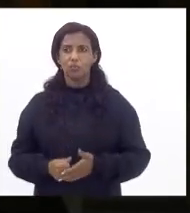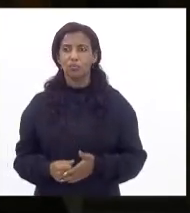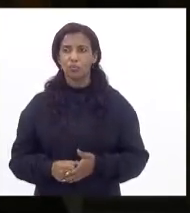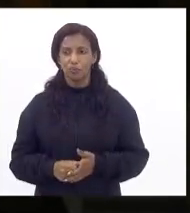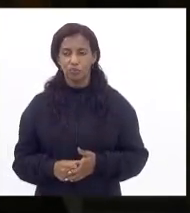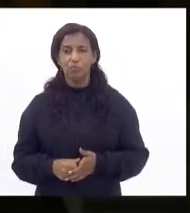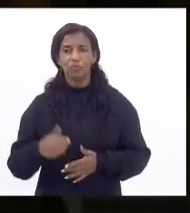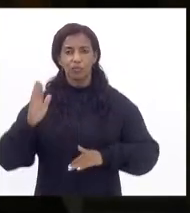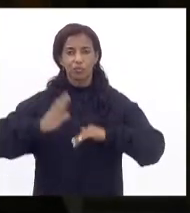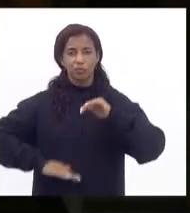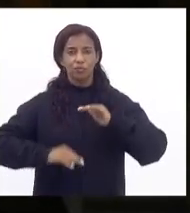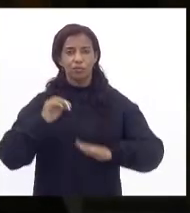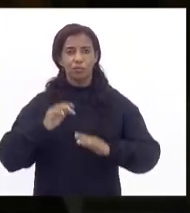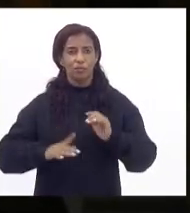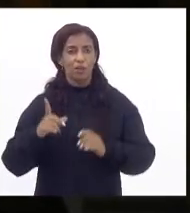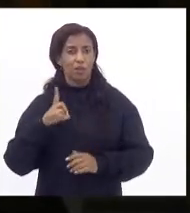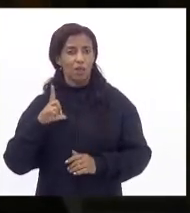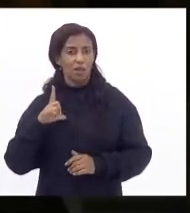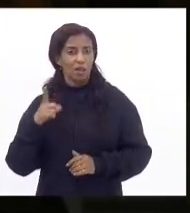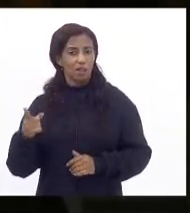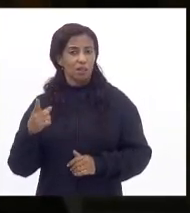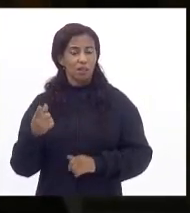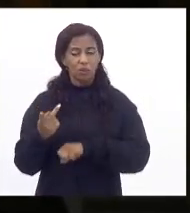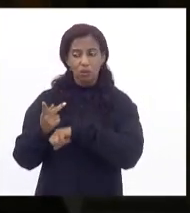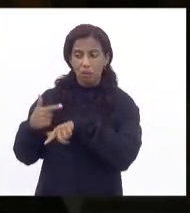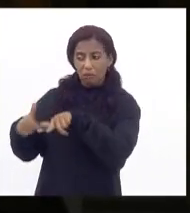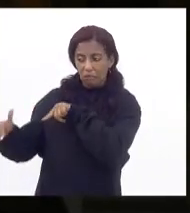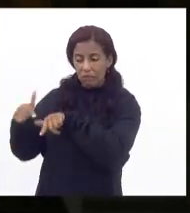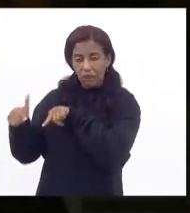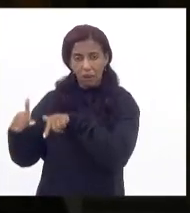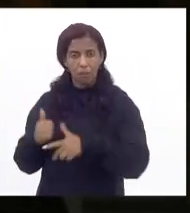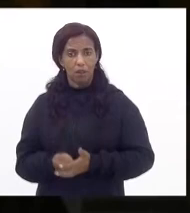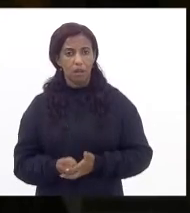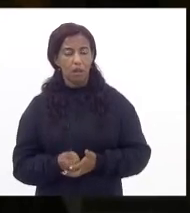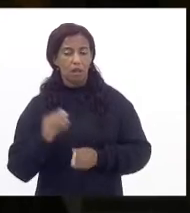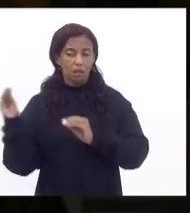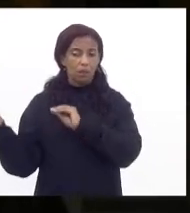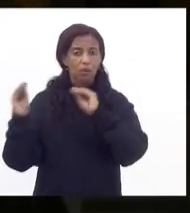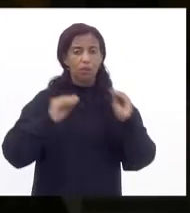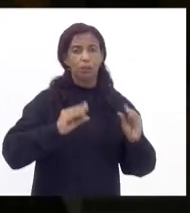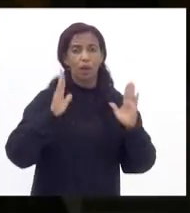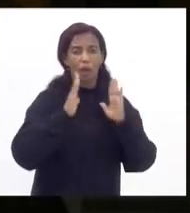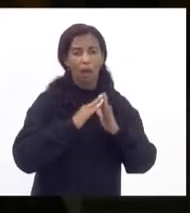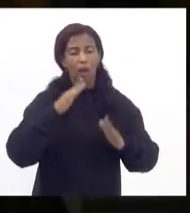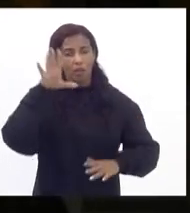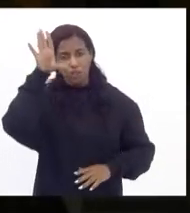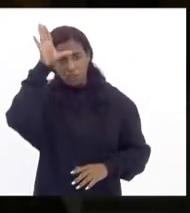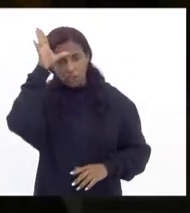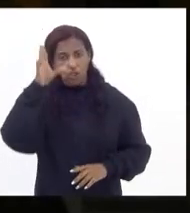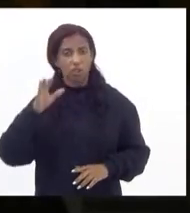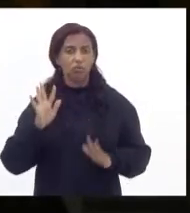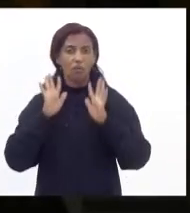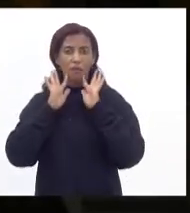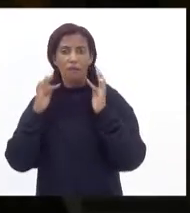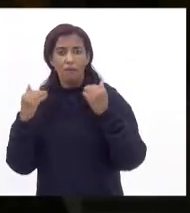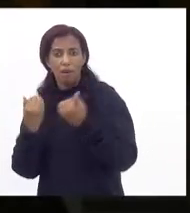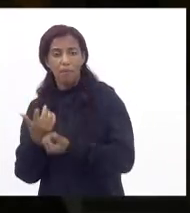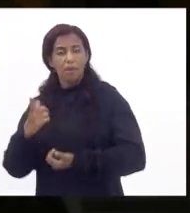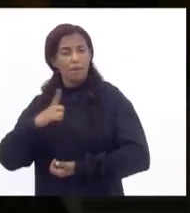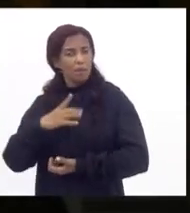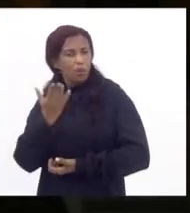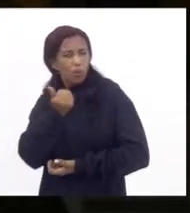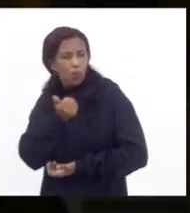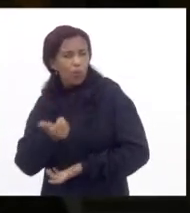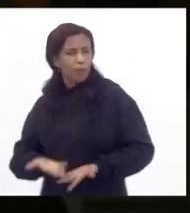questões sociais estão tendo que buscar renda tiveram que se mudar para casas de avós de tios de parentes para ter o que